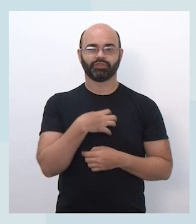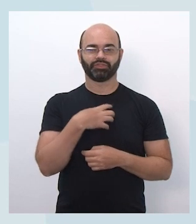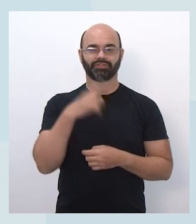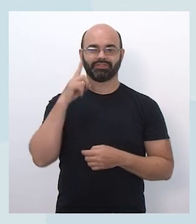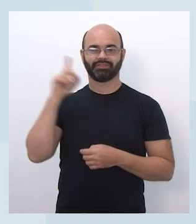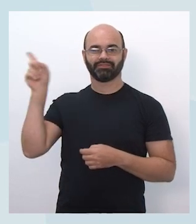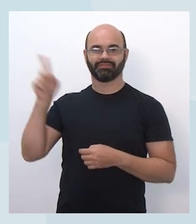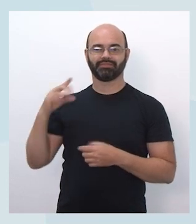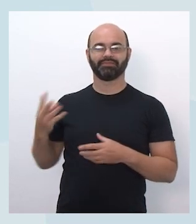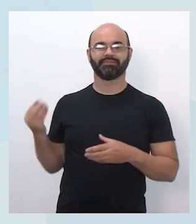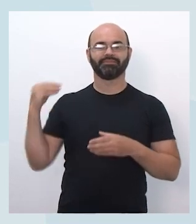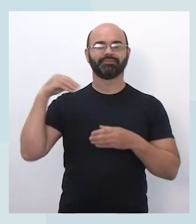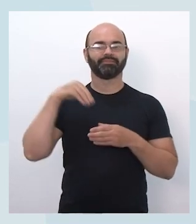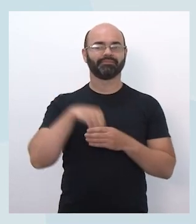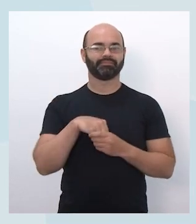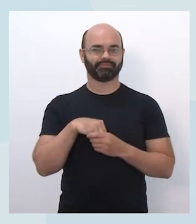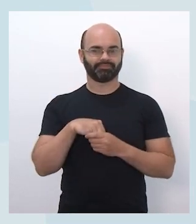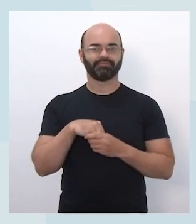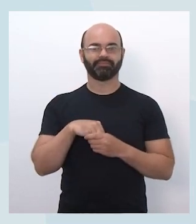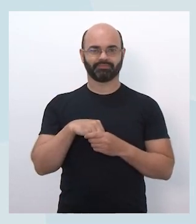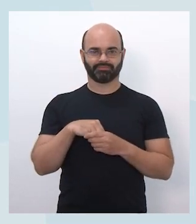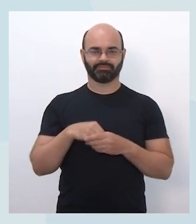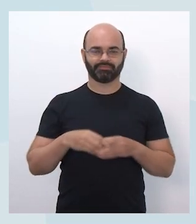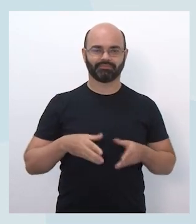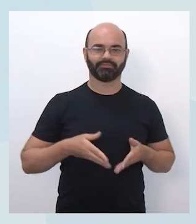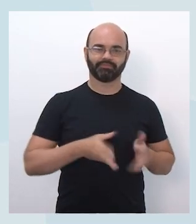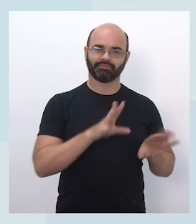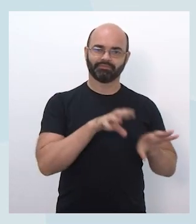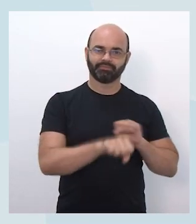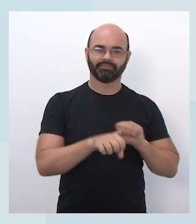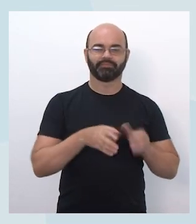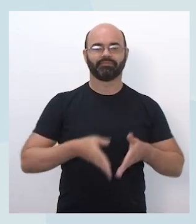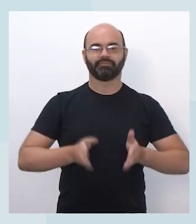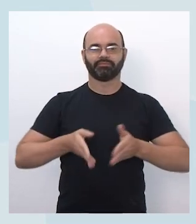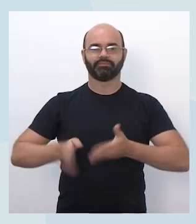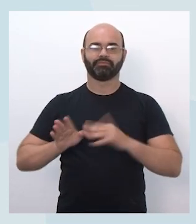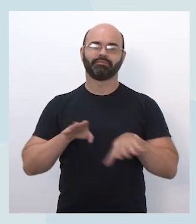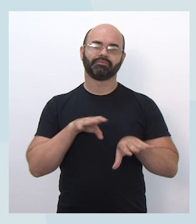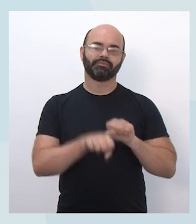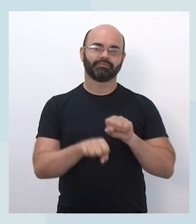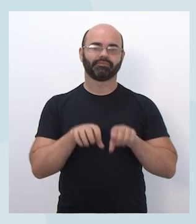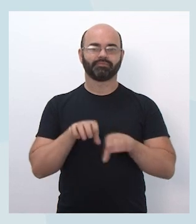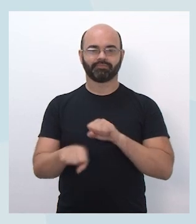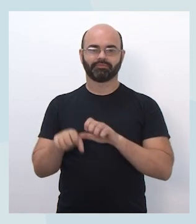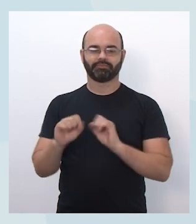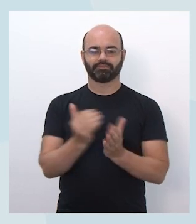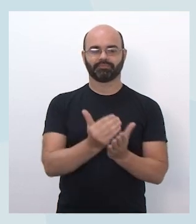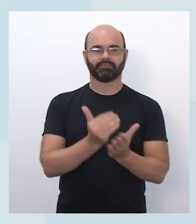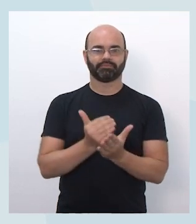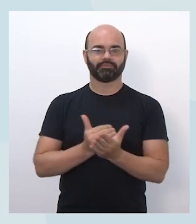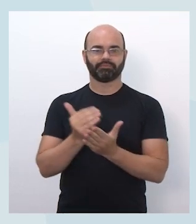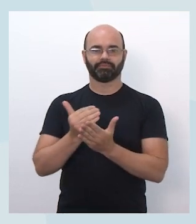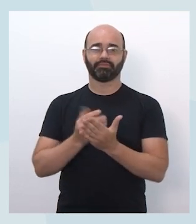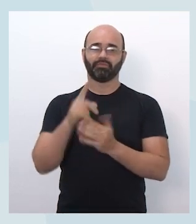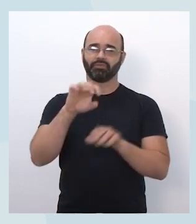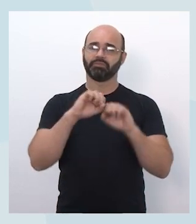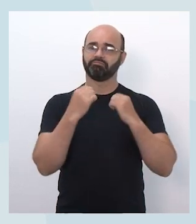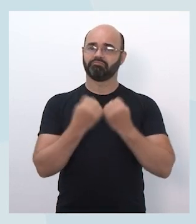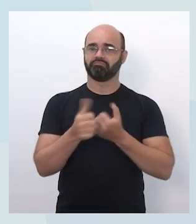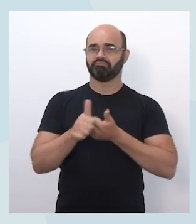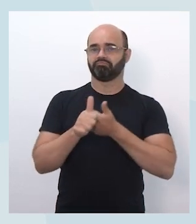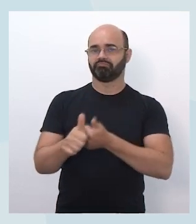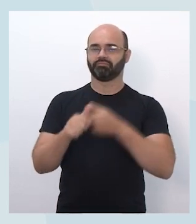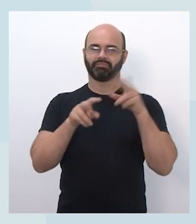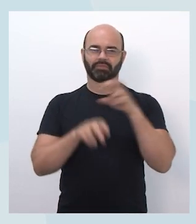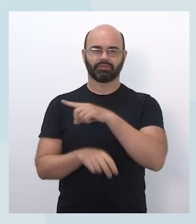construção dos itinerários formativos da nossa rede. Você que já deve ter participado de um dos nossos seminários sobre